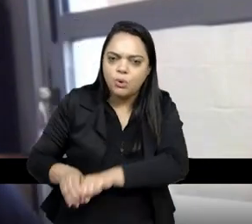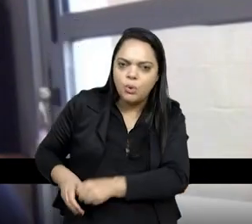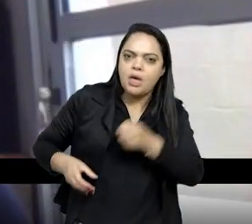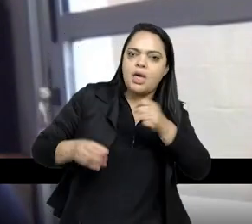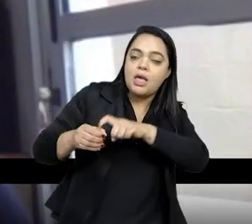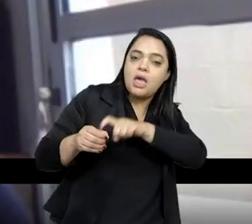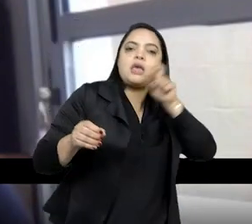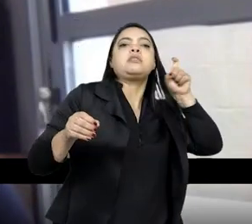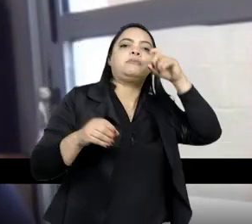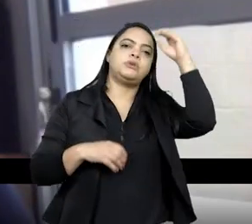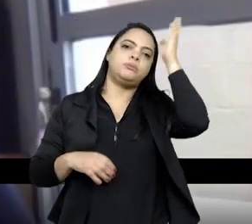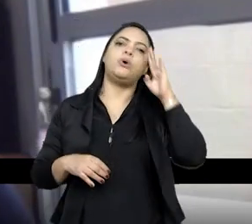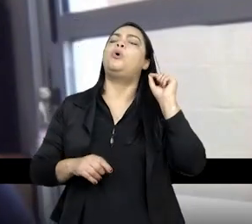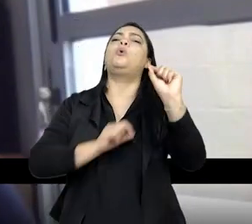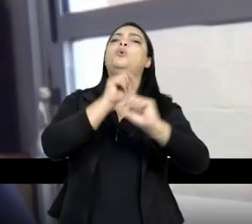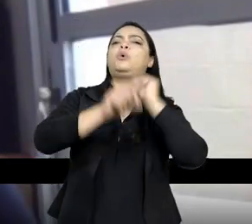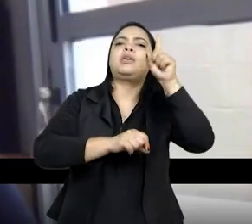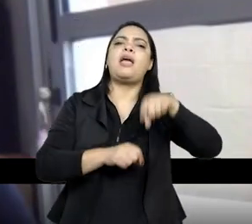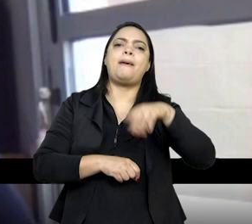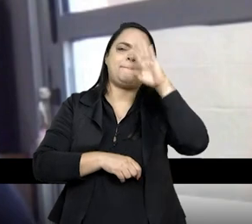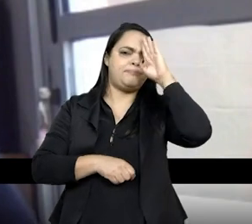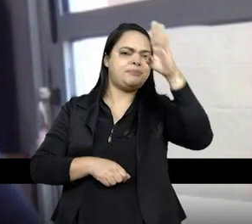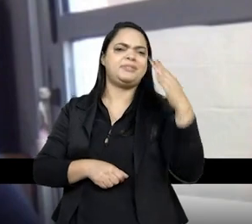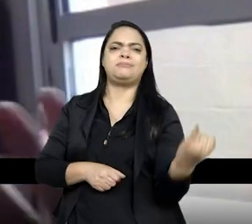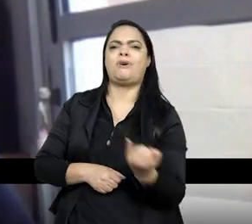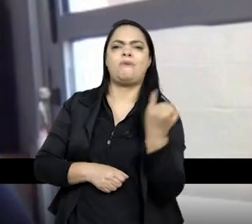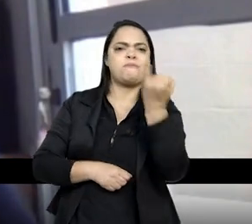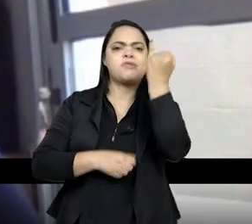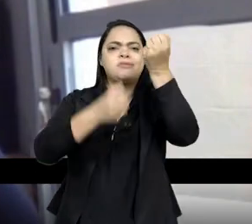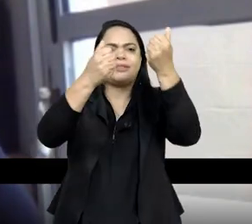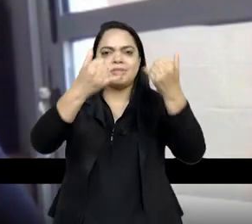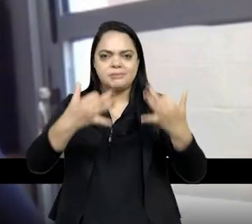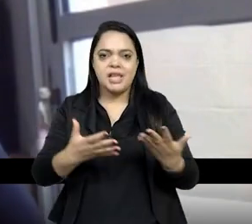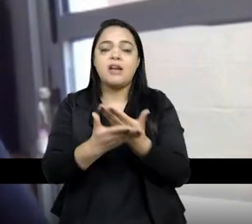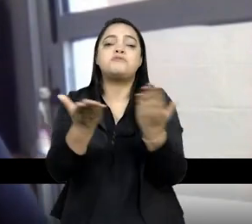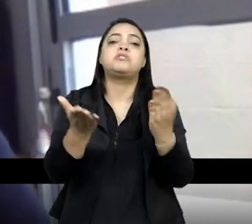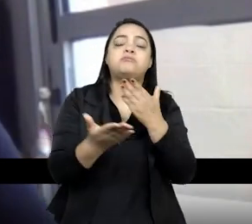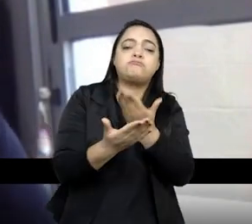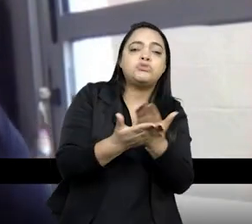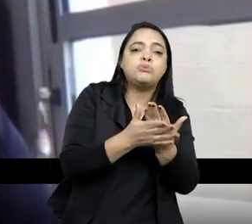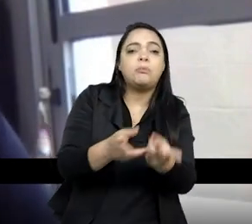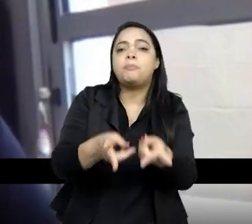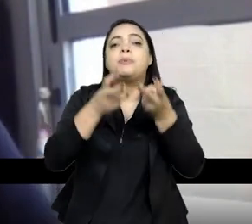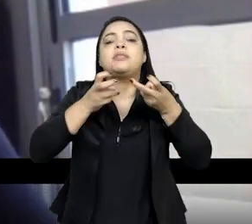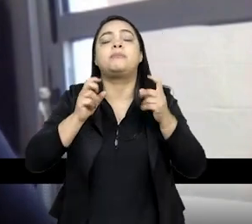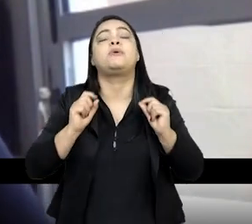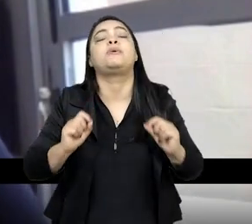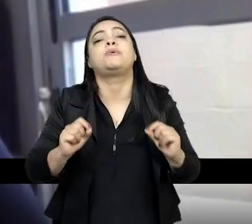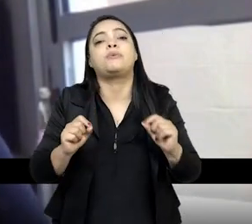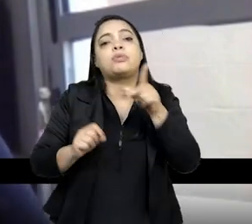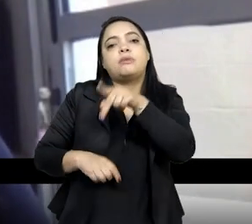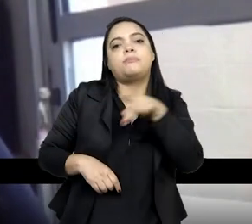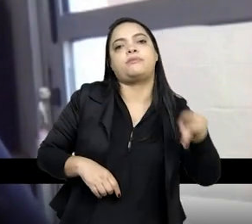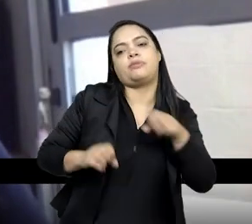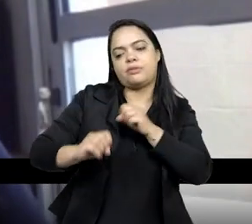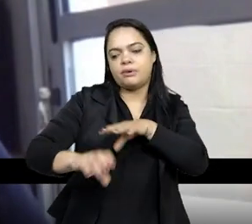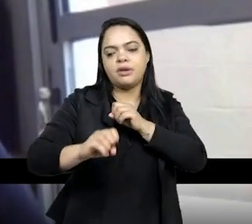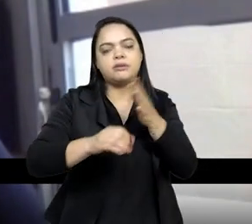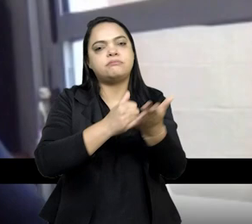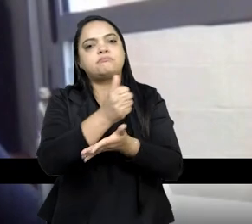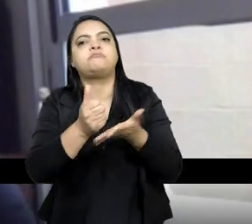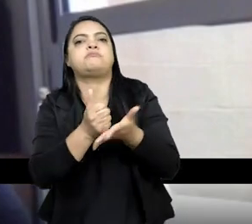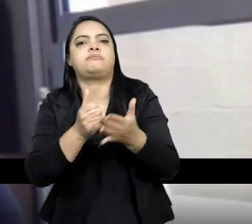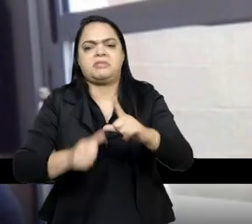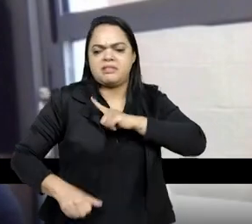O que seria mais importante do que tu está estudando e percebendo aí? O que os professores da educação